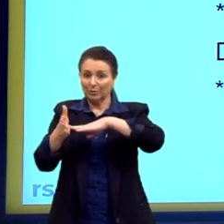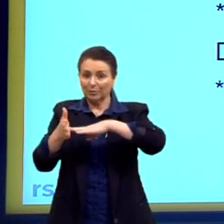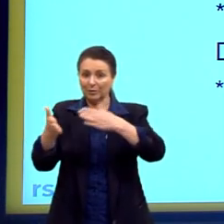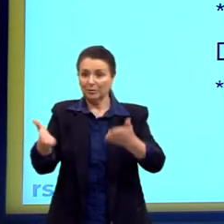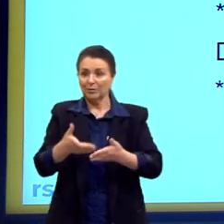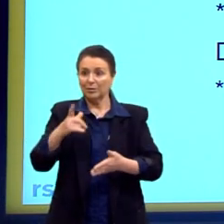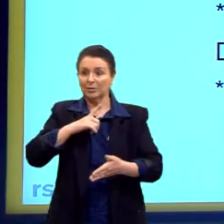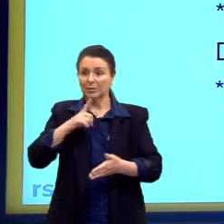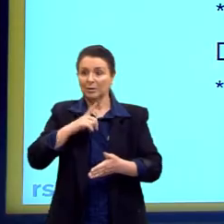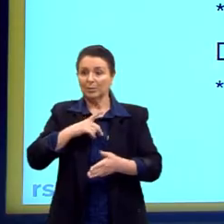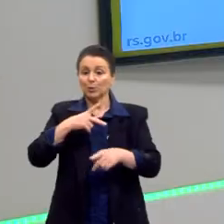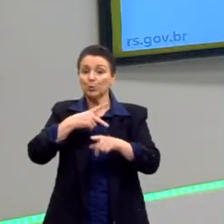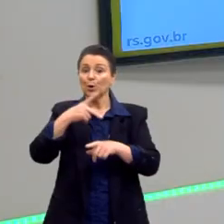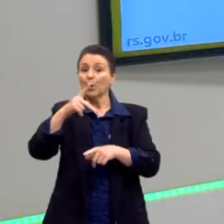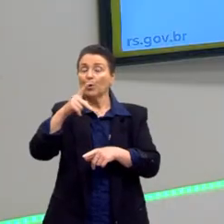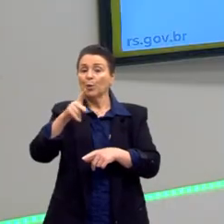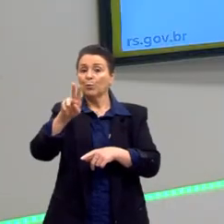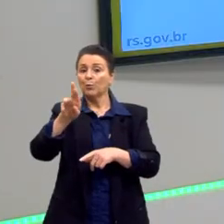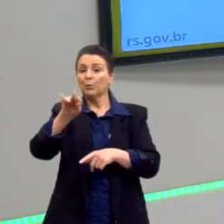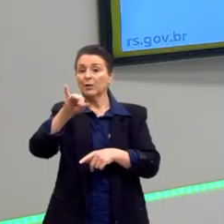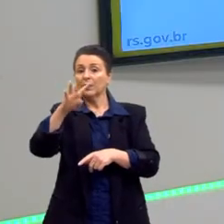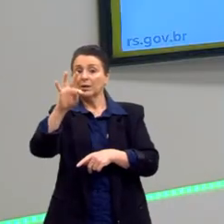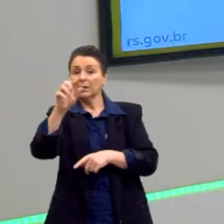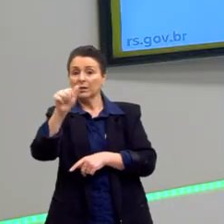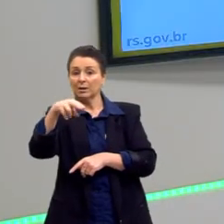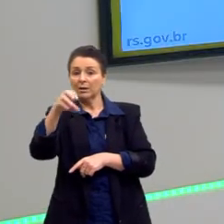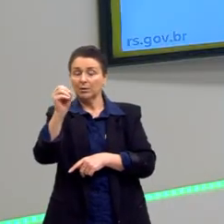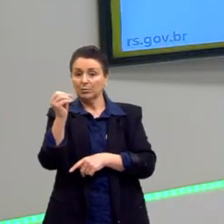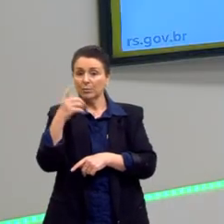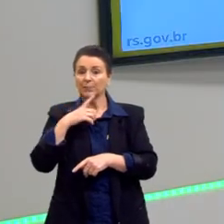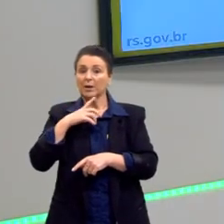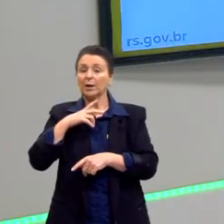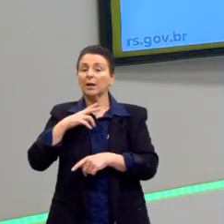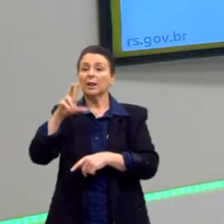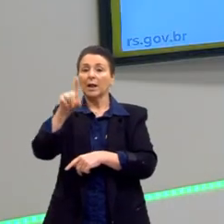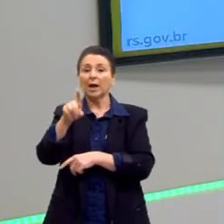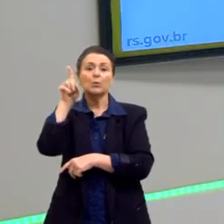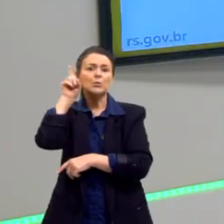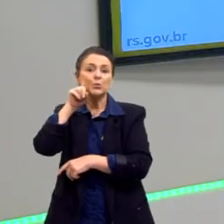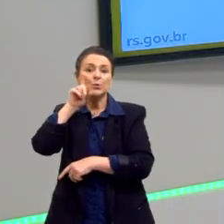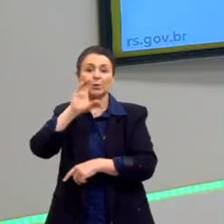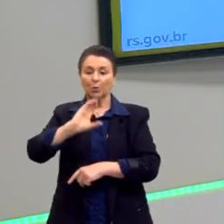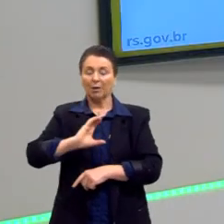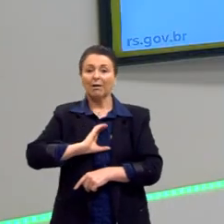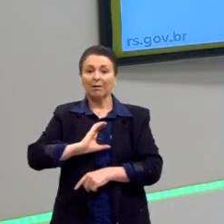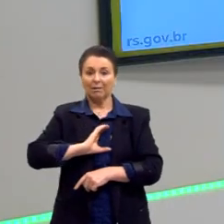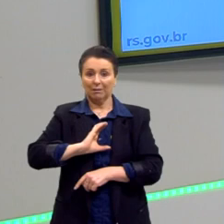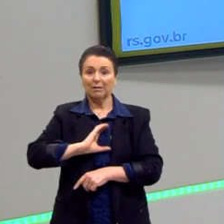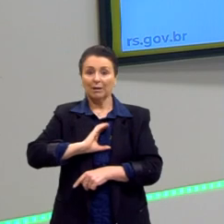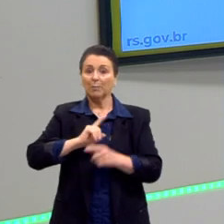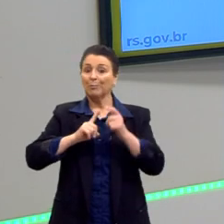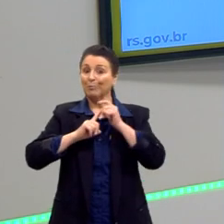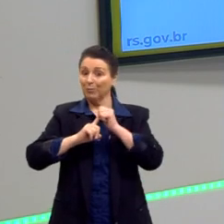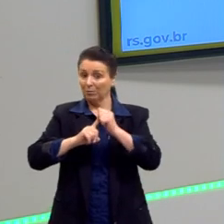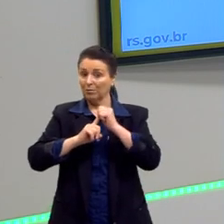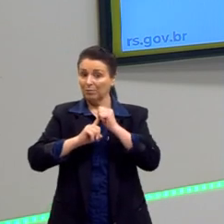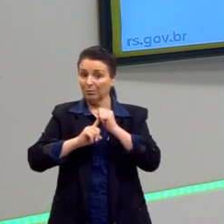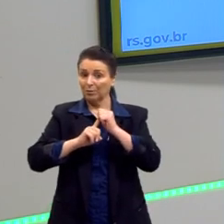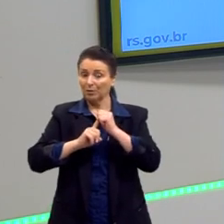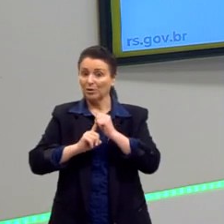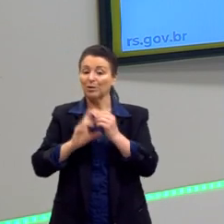também chamados puritanos, que vão os caras que vão colonizar a América do Norte, ou boa parte delas, e por isso